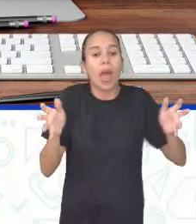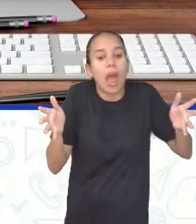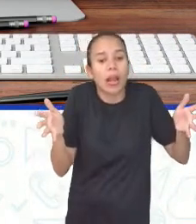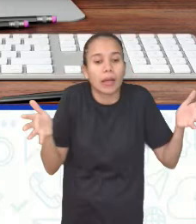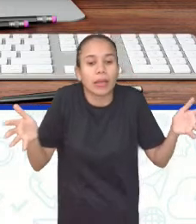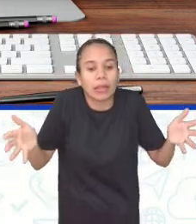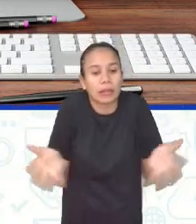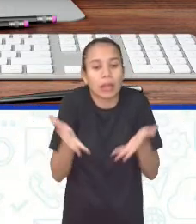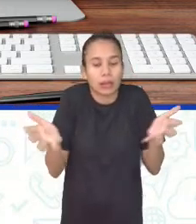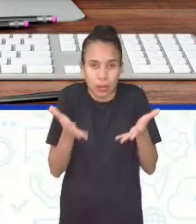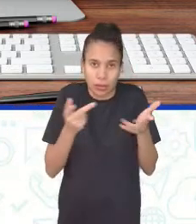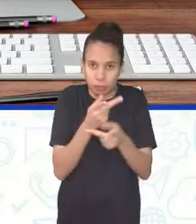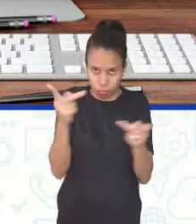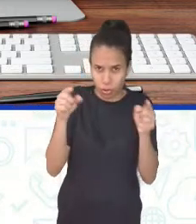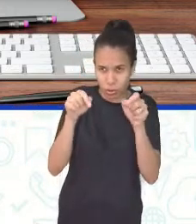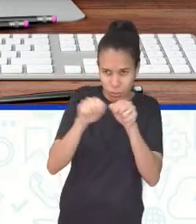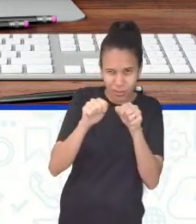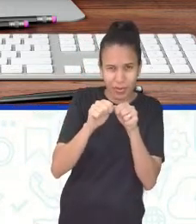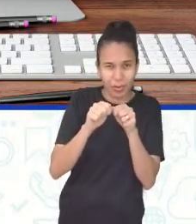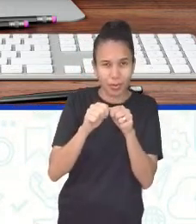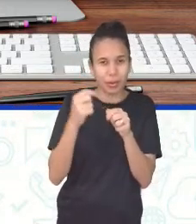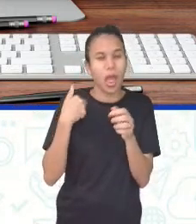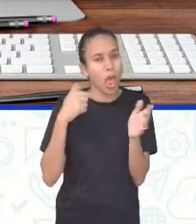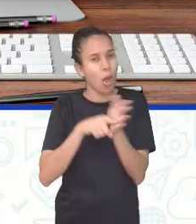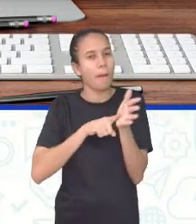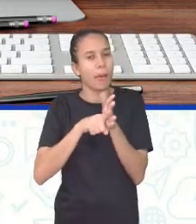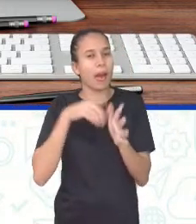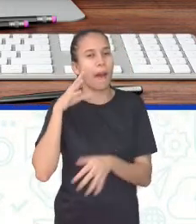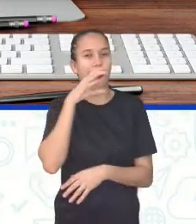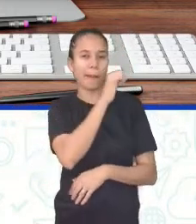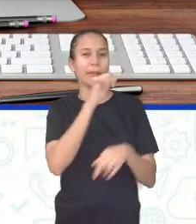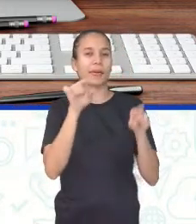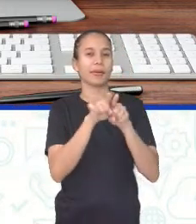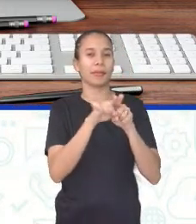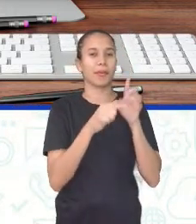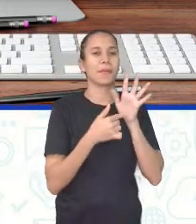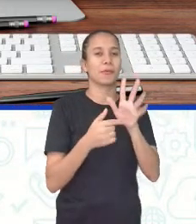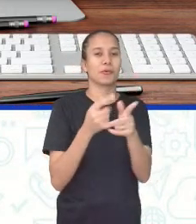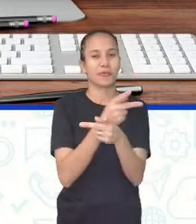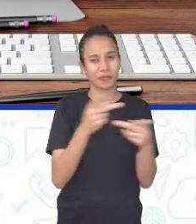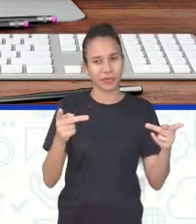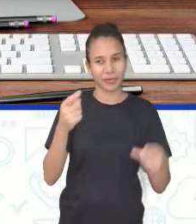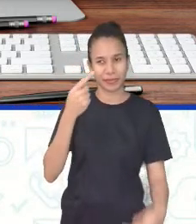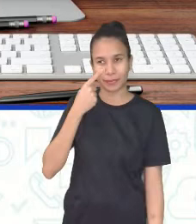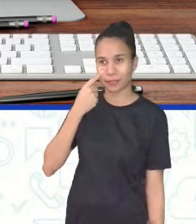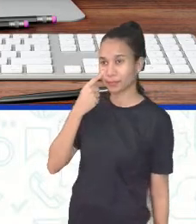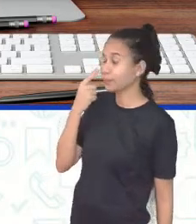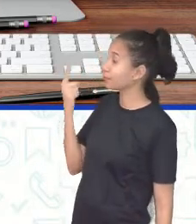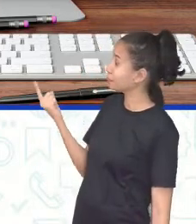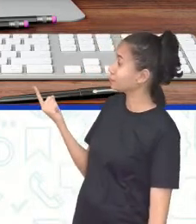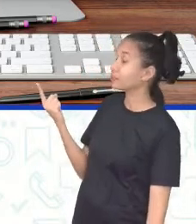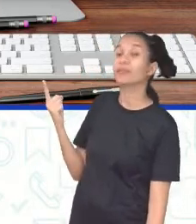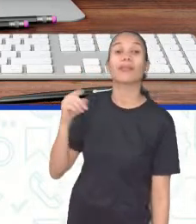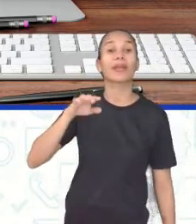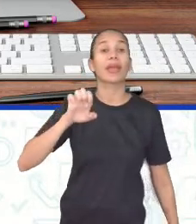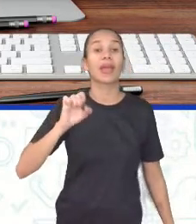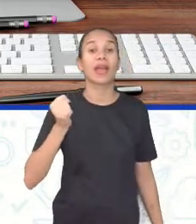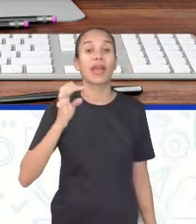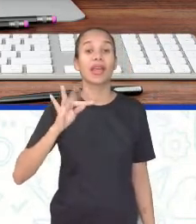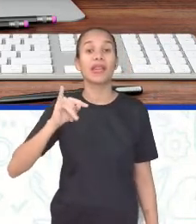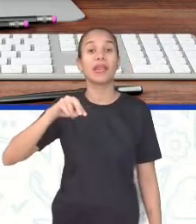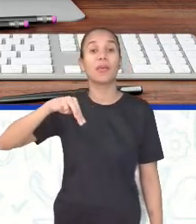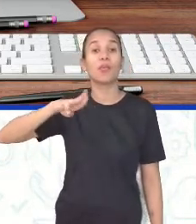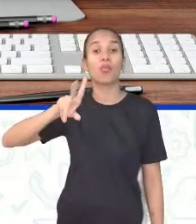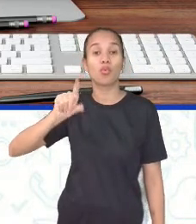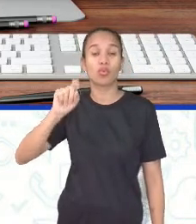E aí, vocês fizeram a pesquisa? Eu fiz uma pesquisa rapidinho e trouxe para vocês aqui, olha. A questão de estímulo é um